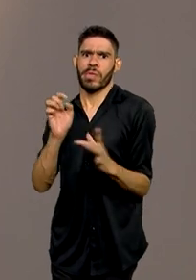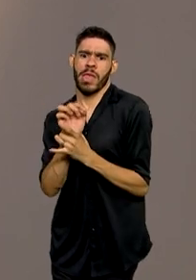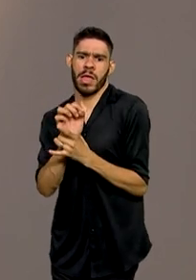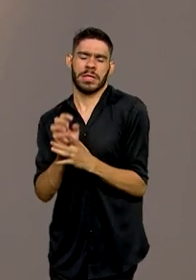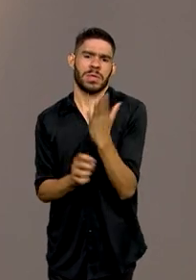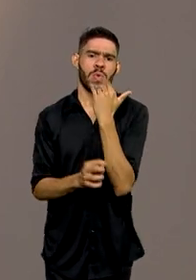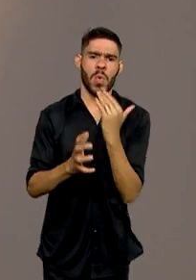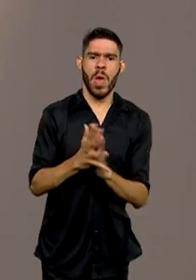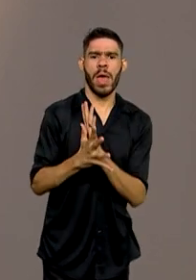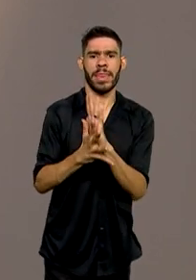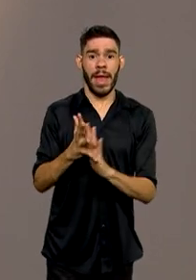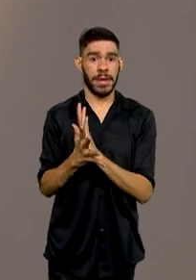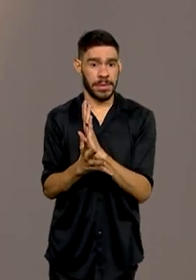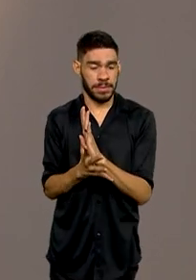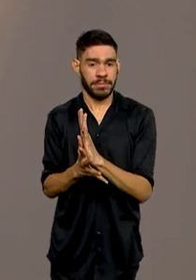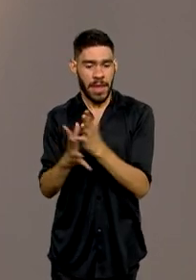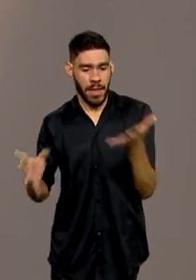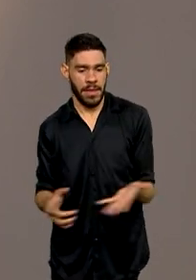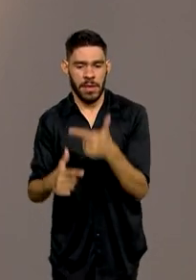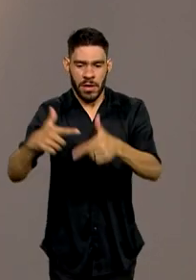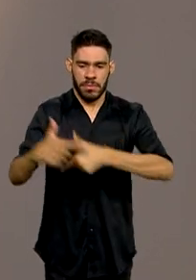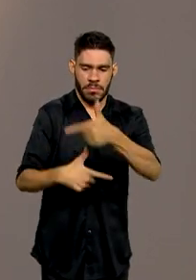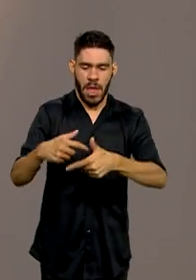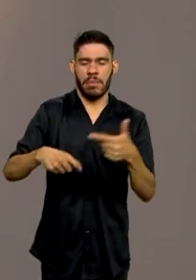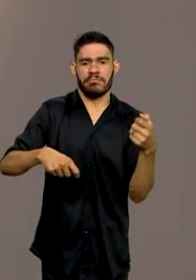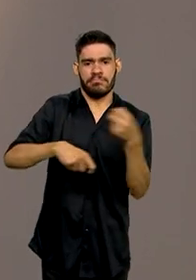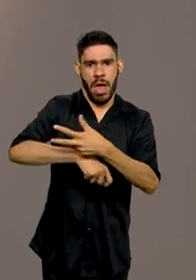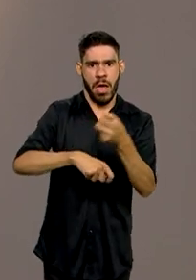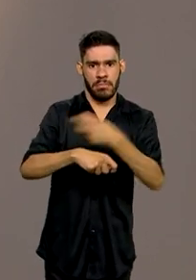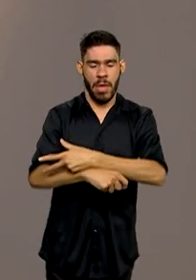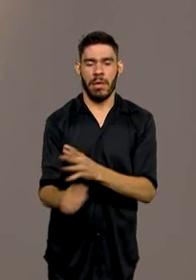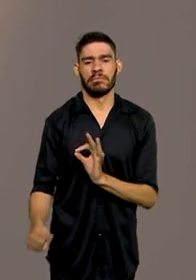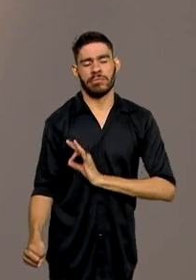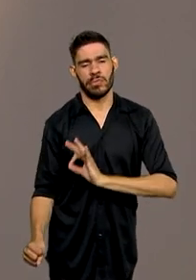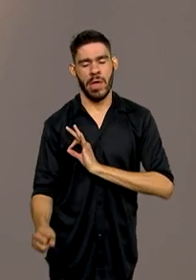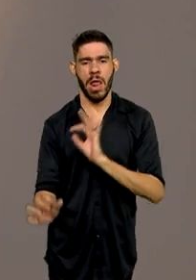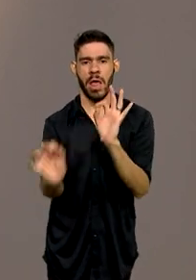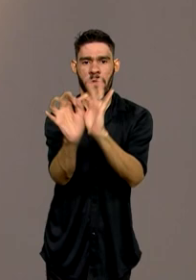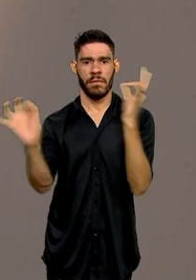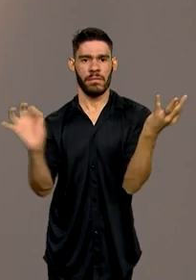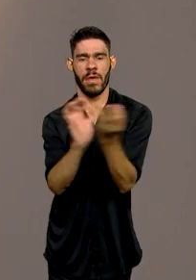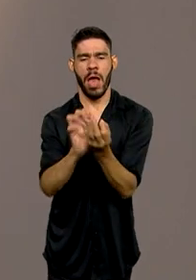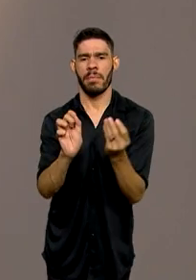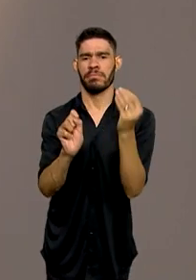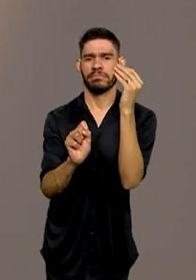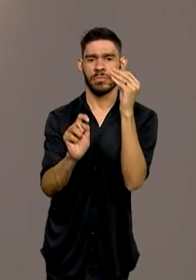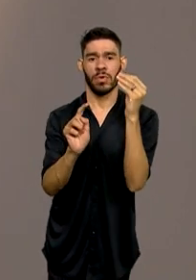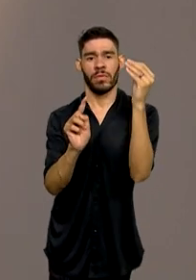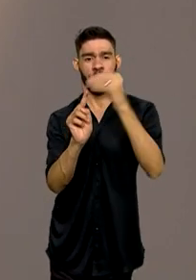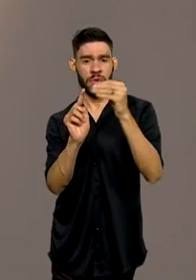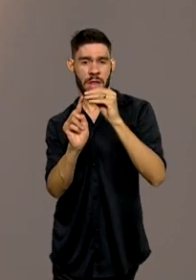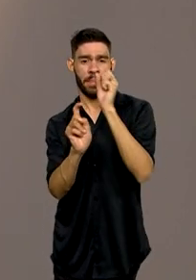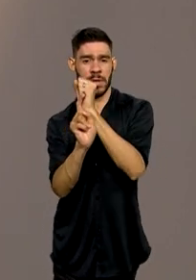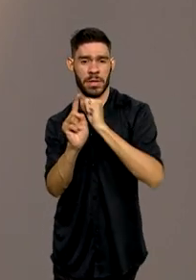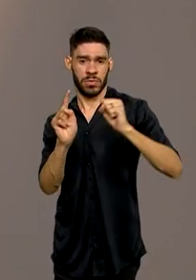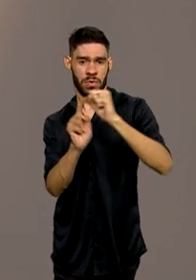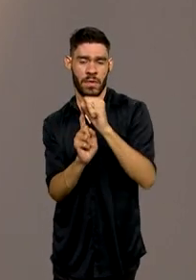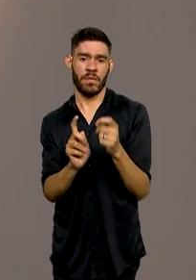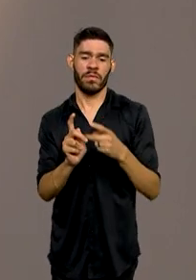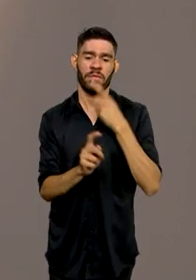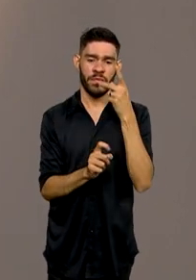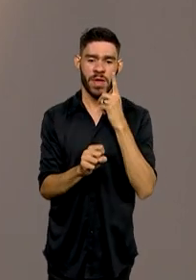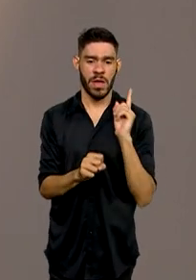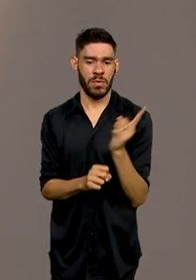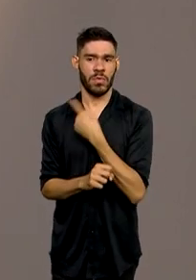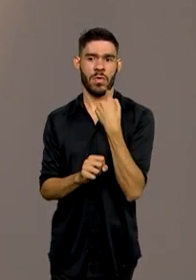alimentar e incentivar o trabalho, o emprego e a renda das famílias em vulnerabilidade social. E para falar com